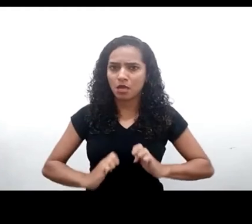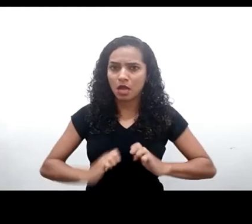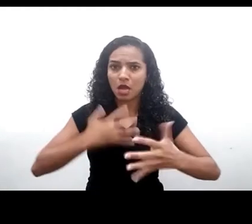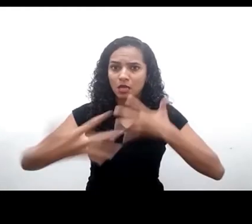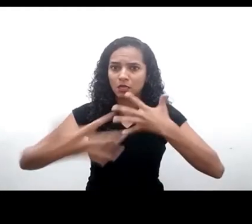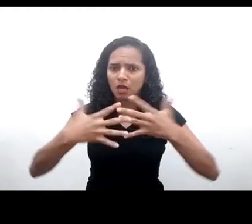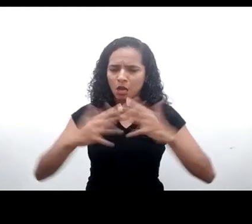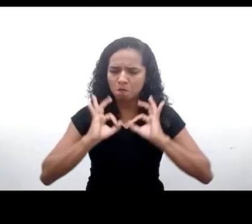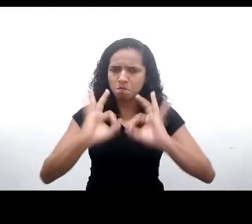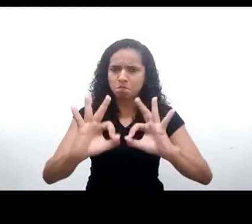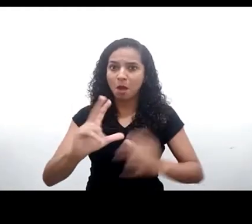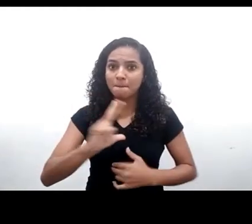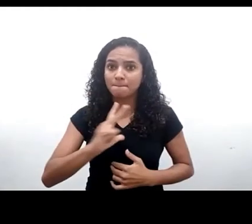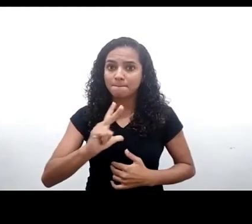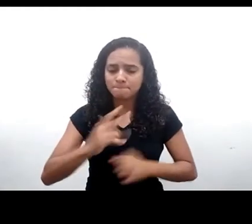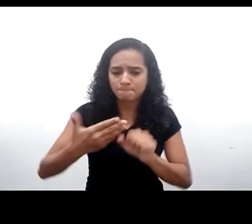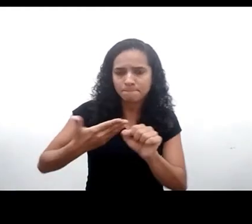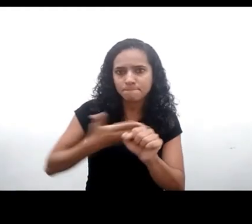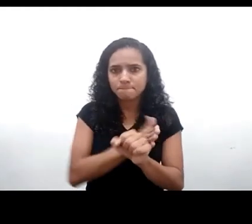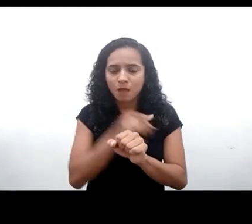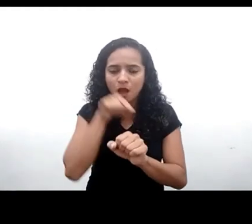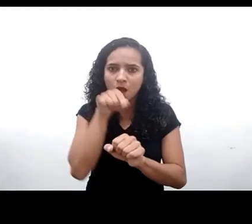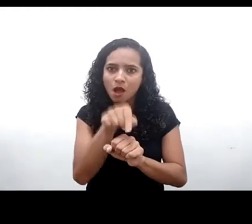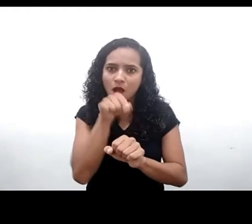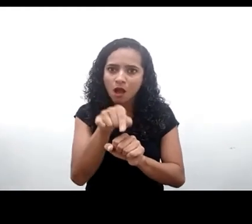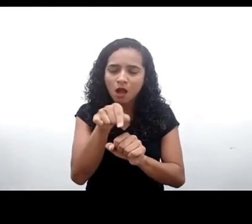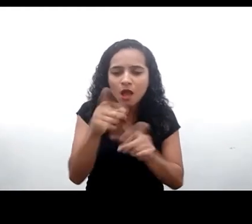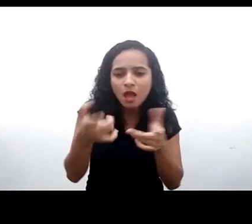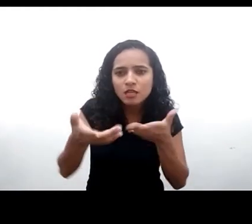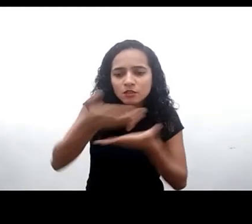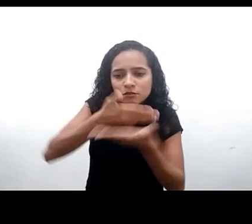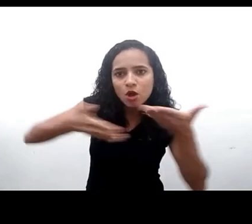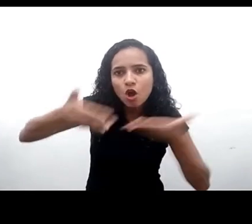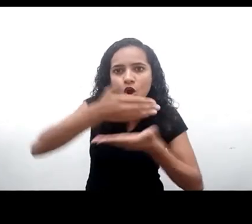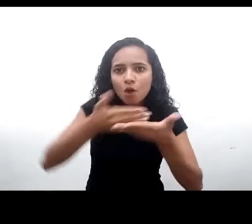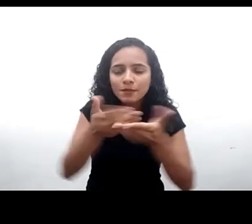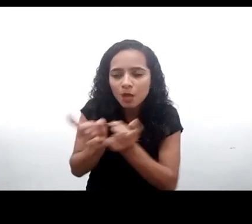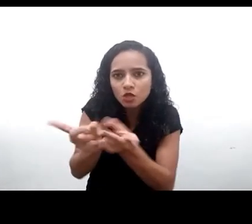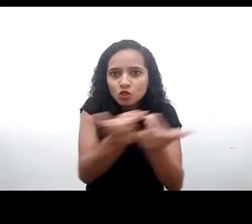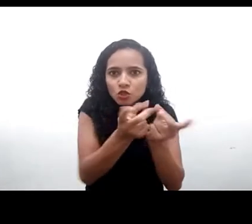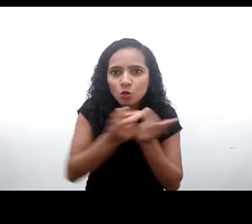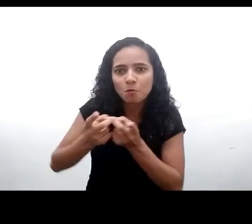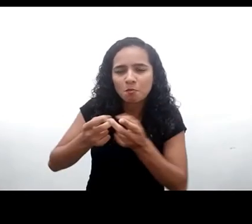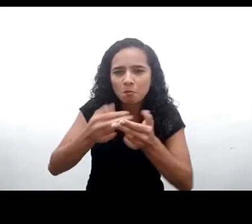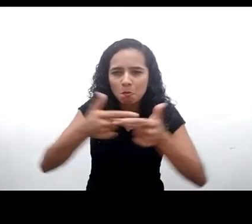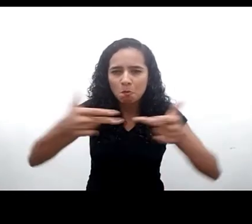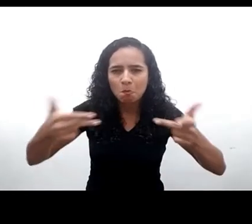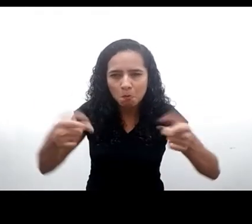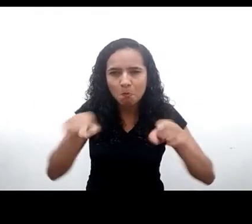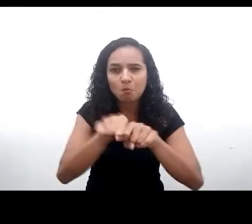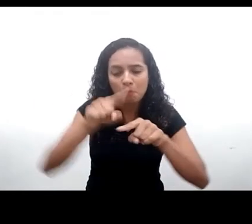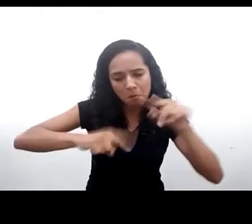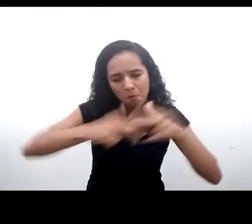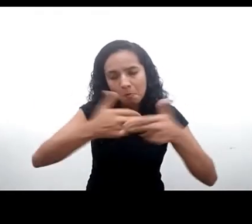privacidade em relação ao design, distribuição e comercialização de seus produtos e serviços. Tudo sempre com base no melhor